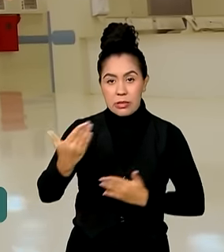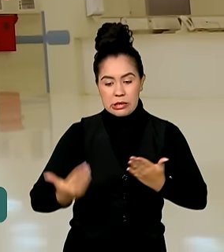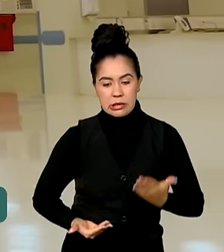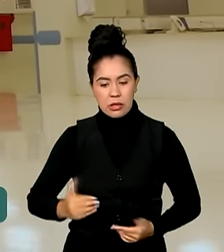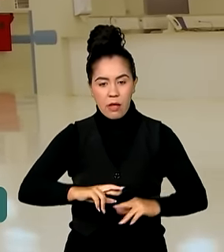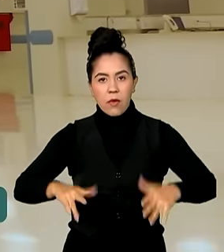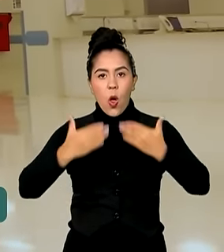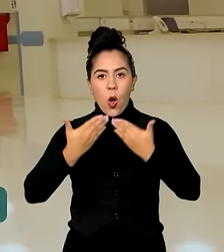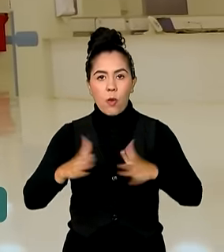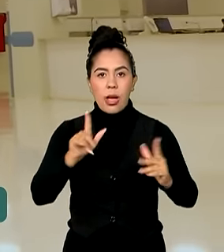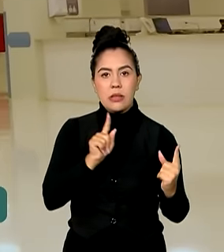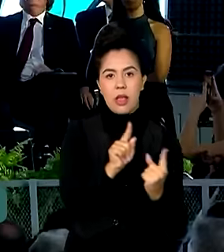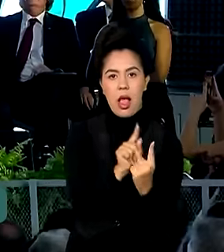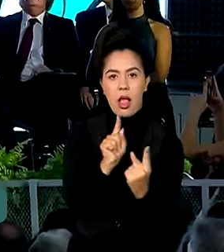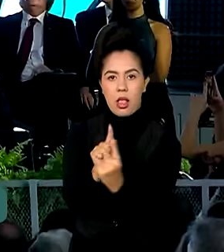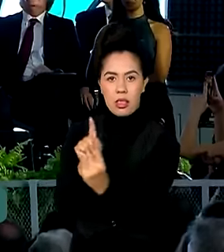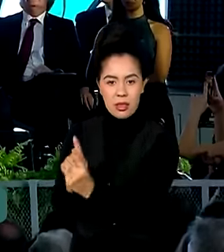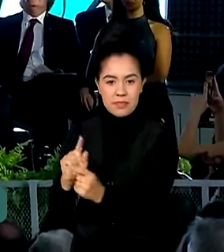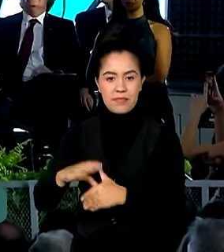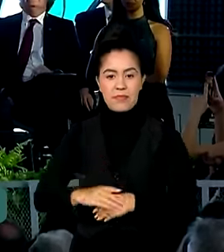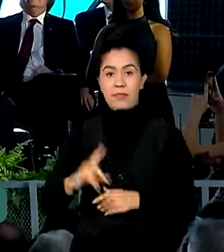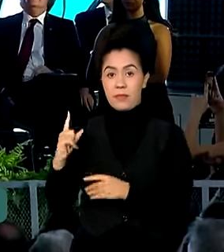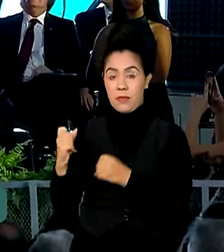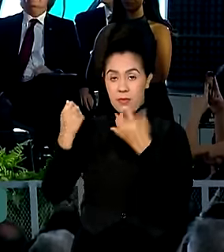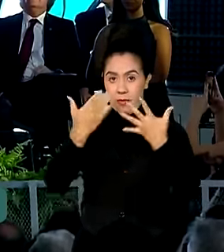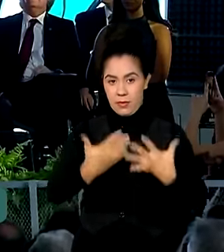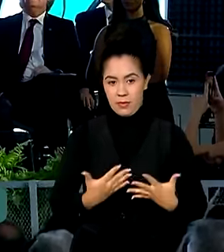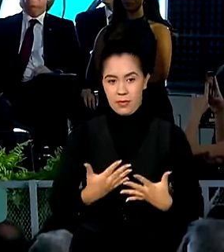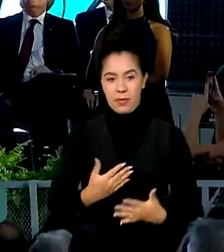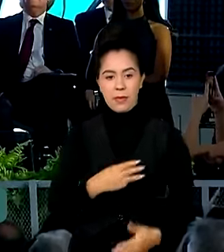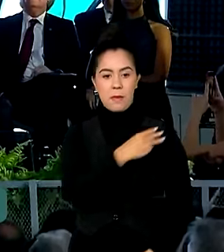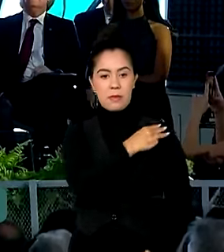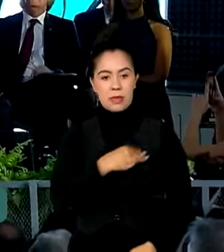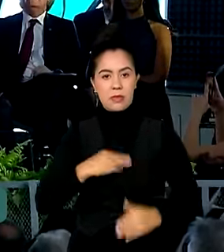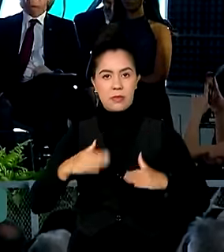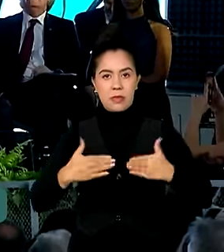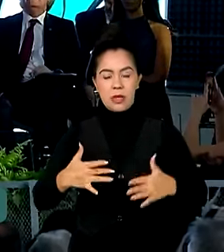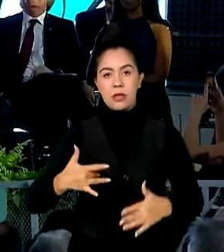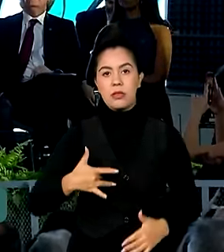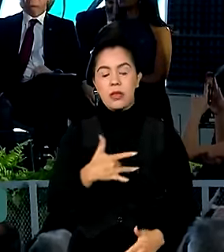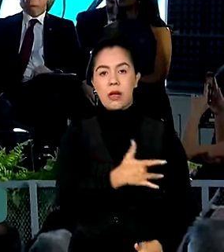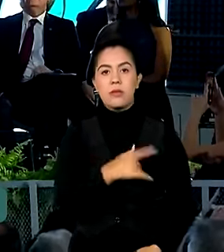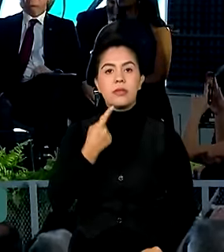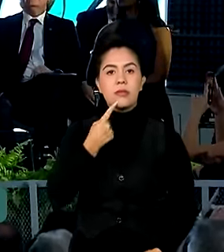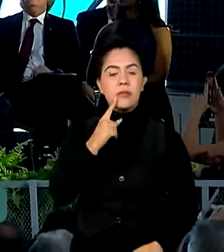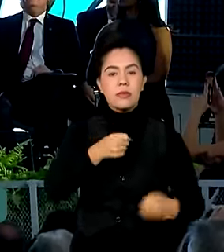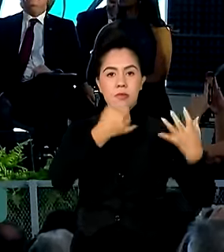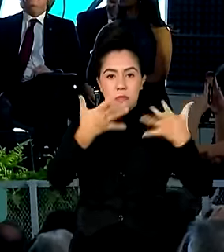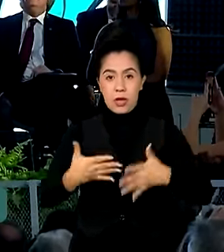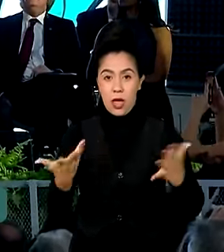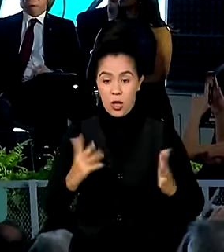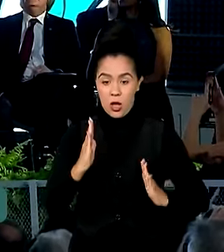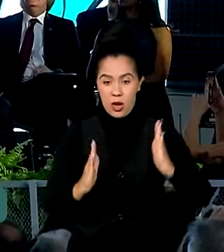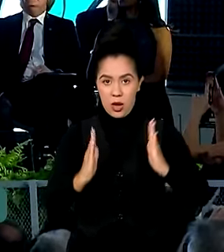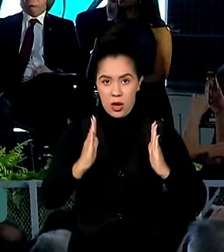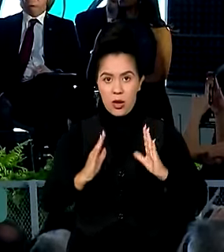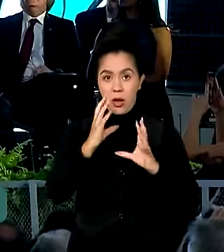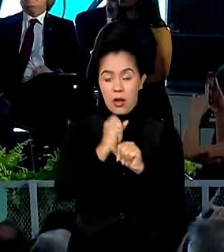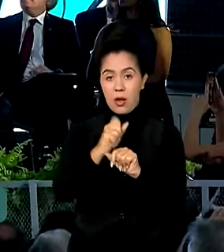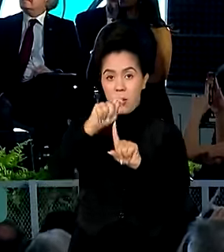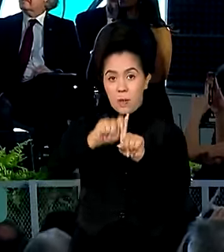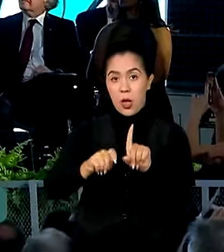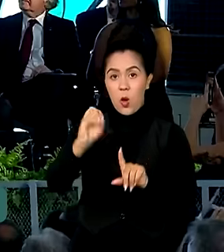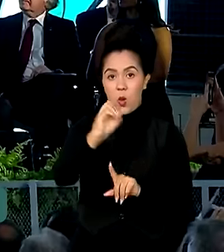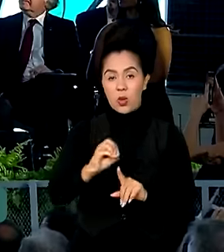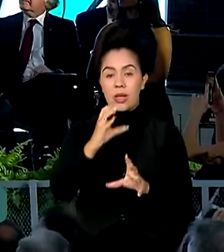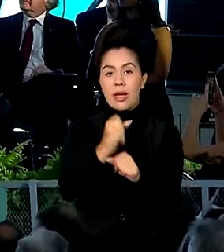começam a ser oferecidos. Nesse momento, no mês de outubro, está prevista a abertura de 69